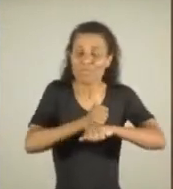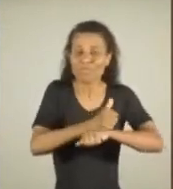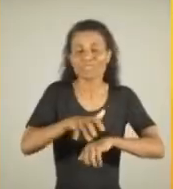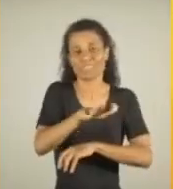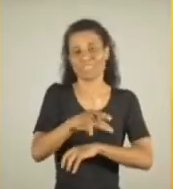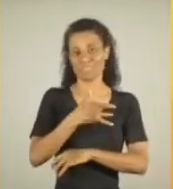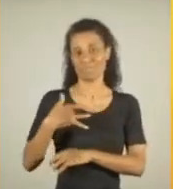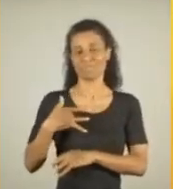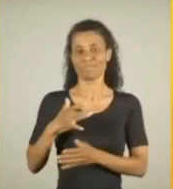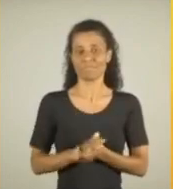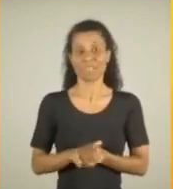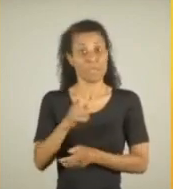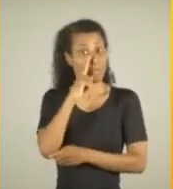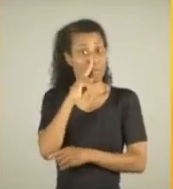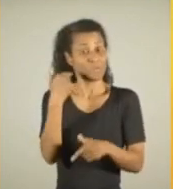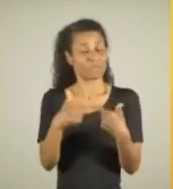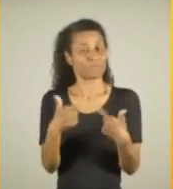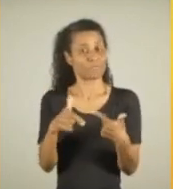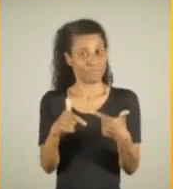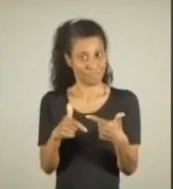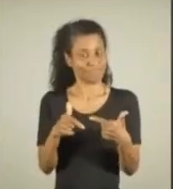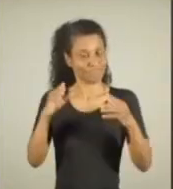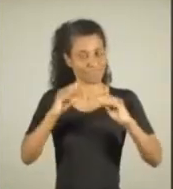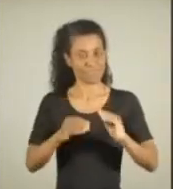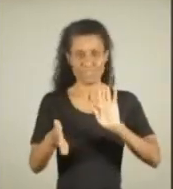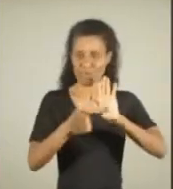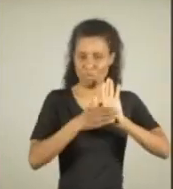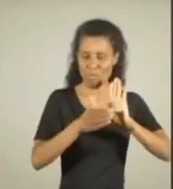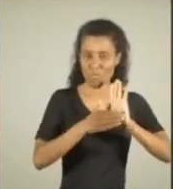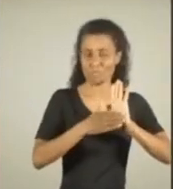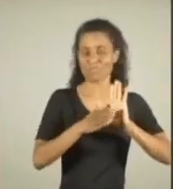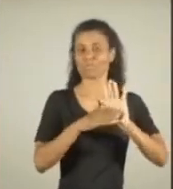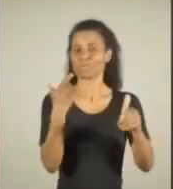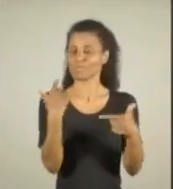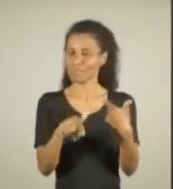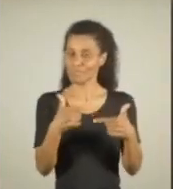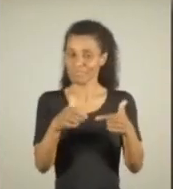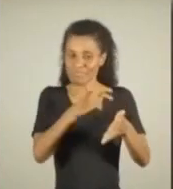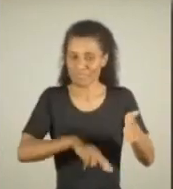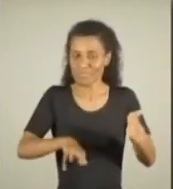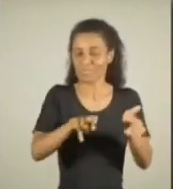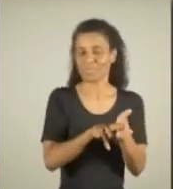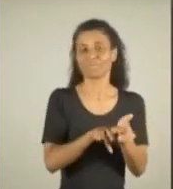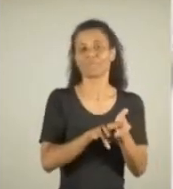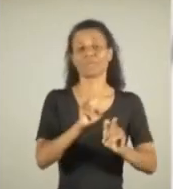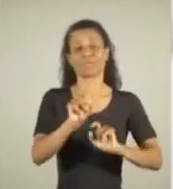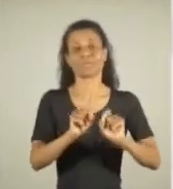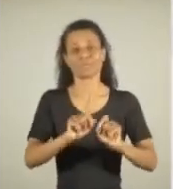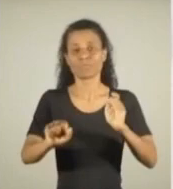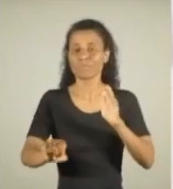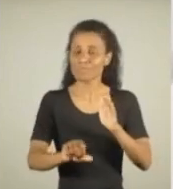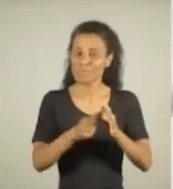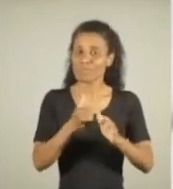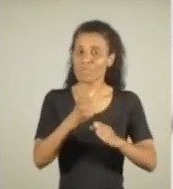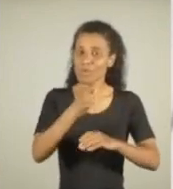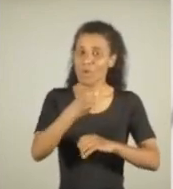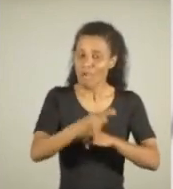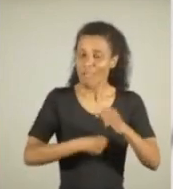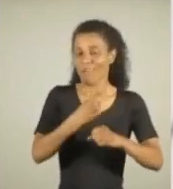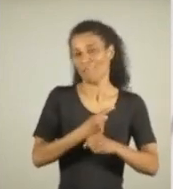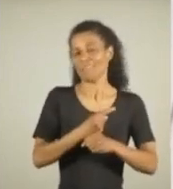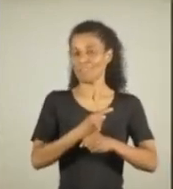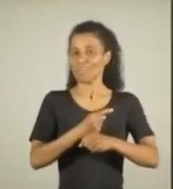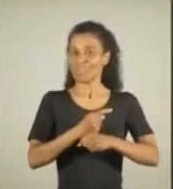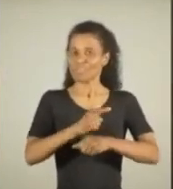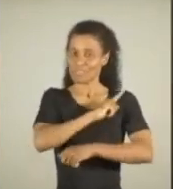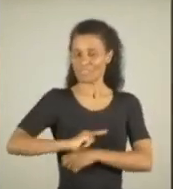da área da saúde. Soluções para mães trabalhadoras. A proposta do nosso plano emergencial de recuperação é de que já no primeiro